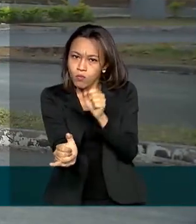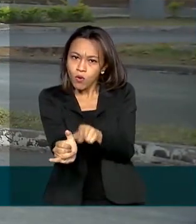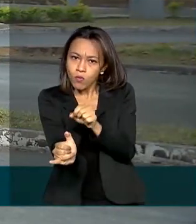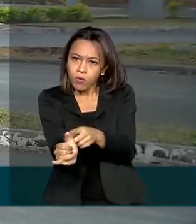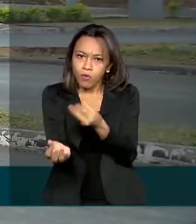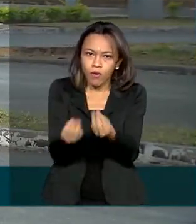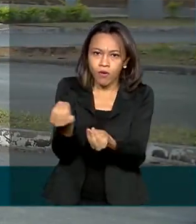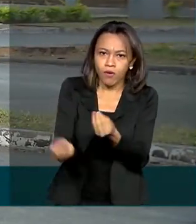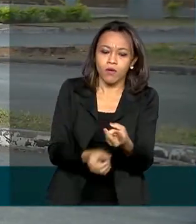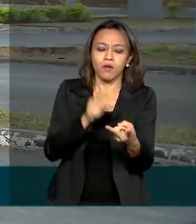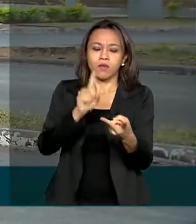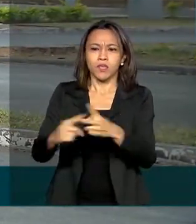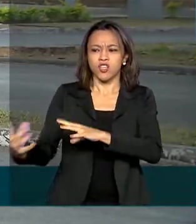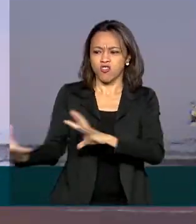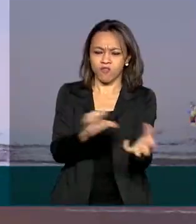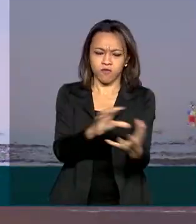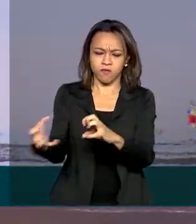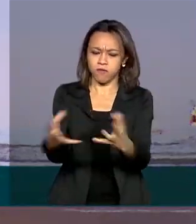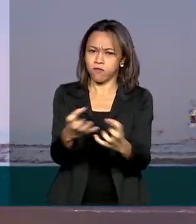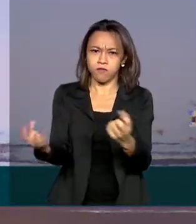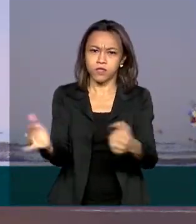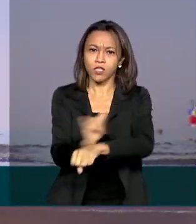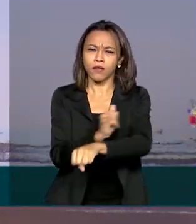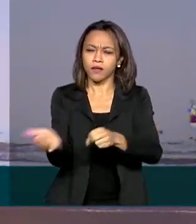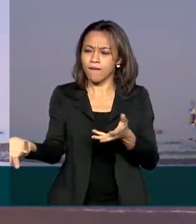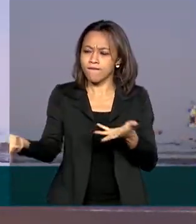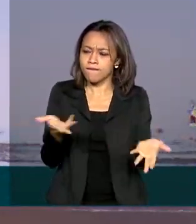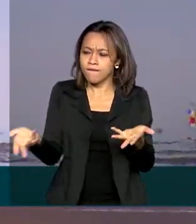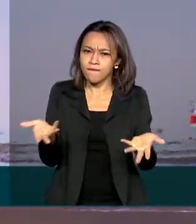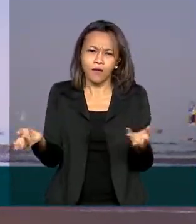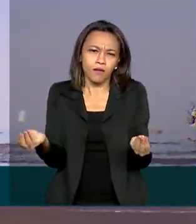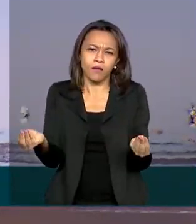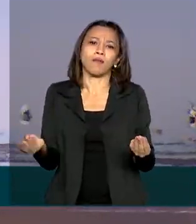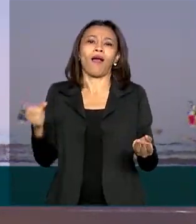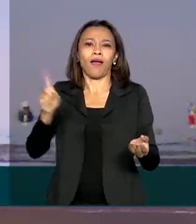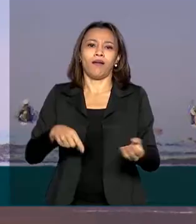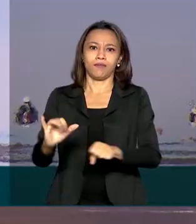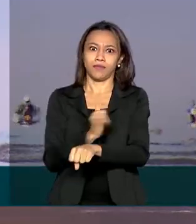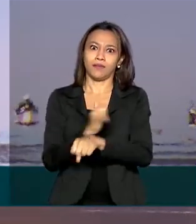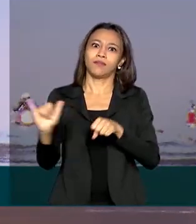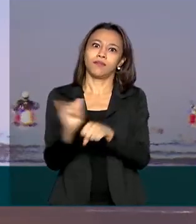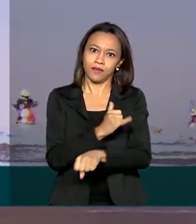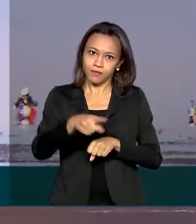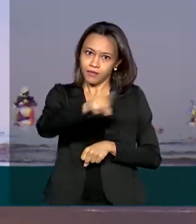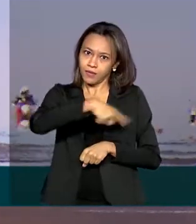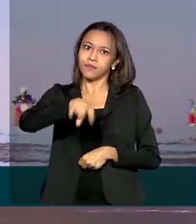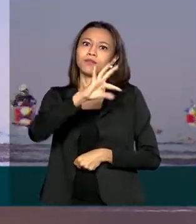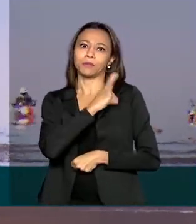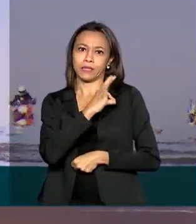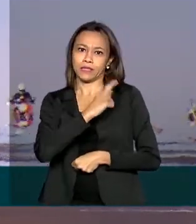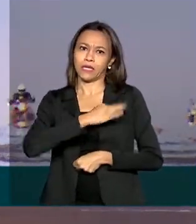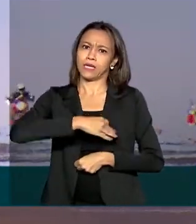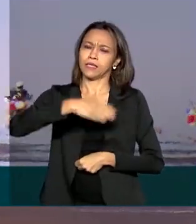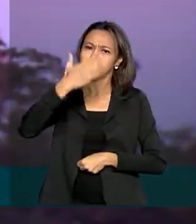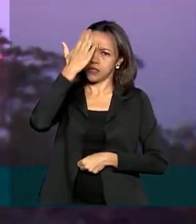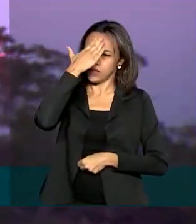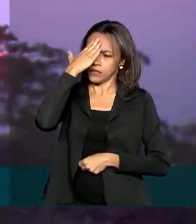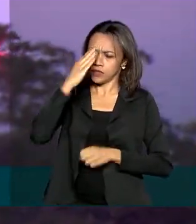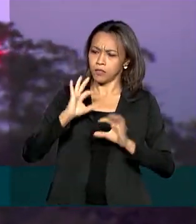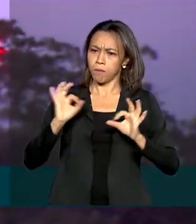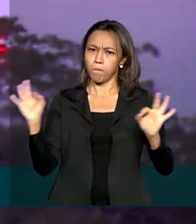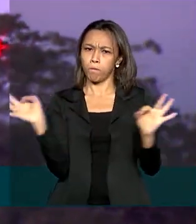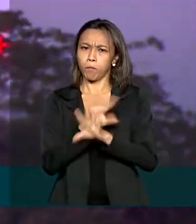mediação de conflitos. E são ferramentas para que os agentes de segurança pública estejam ainda mais